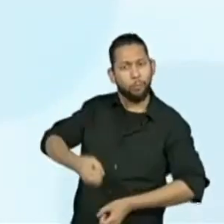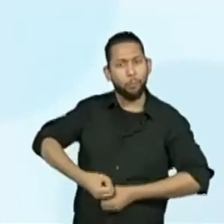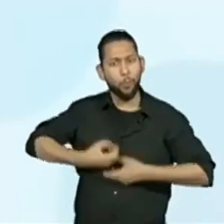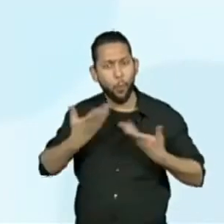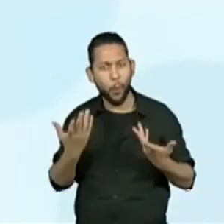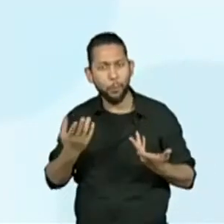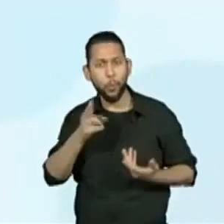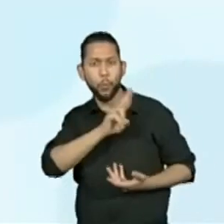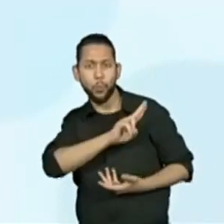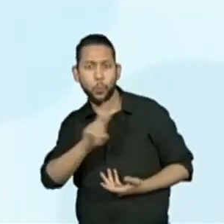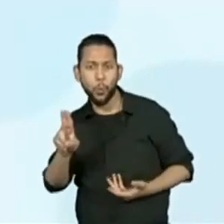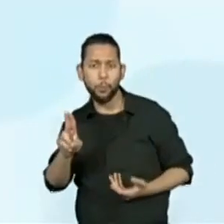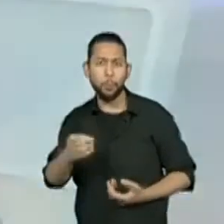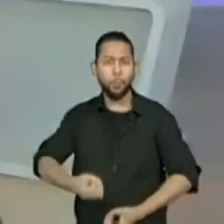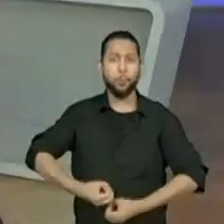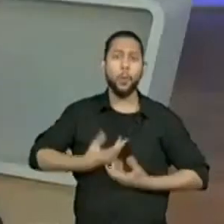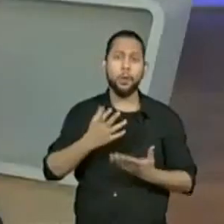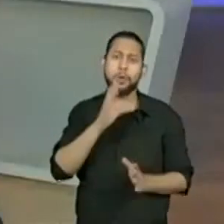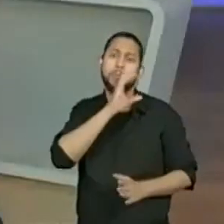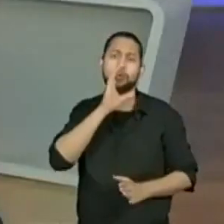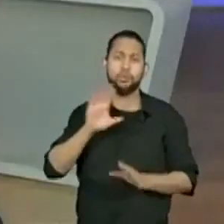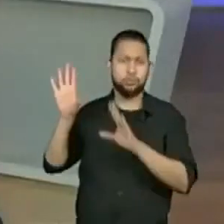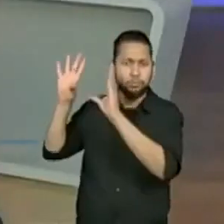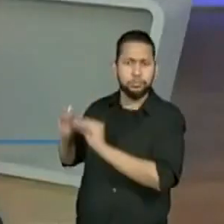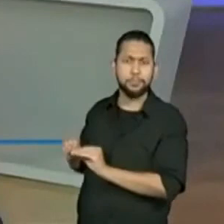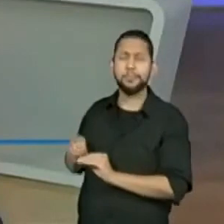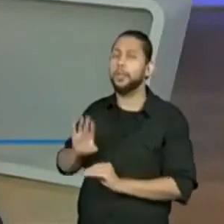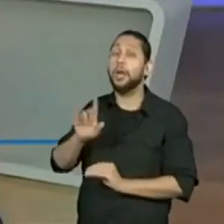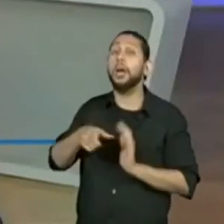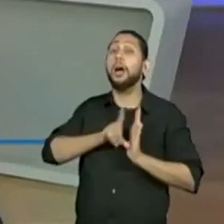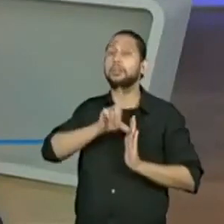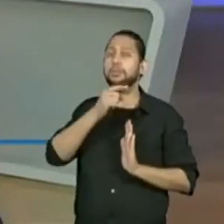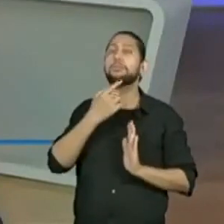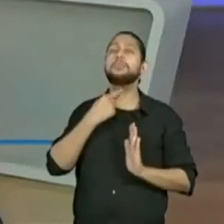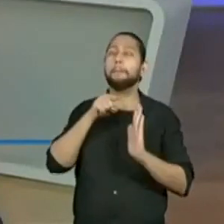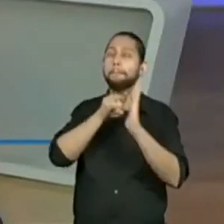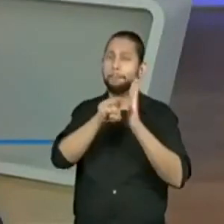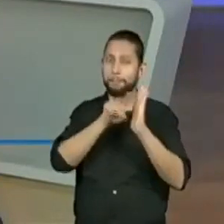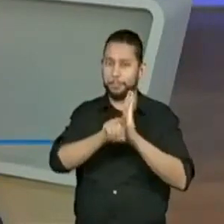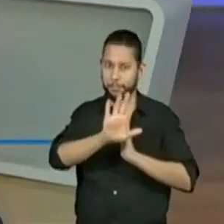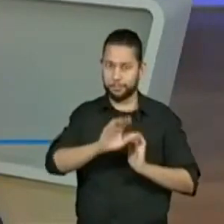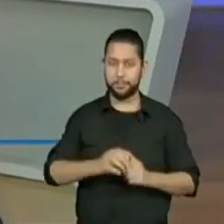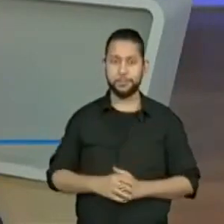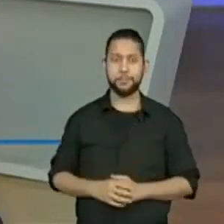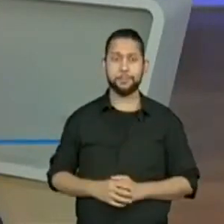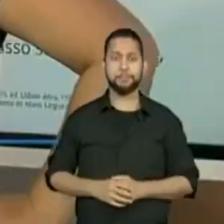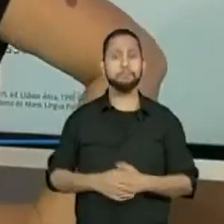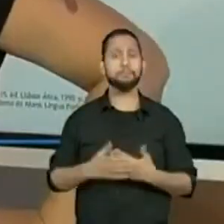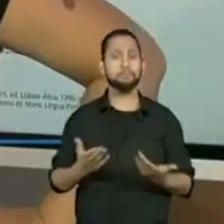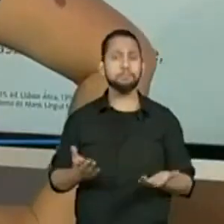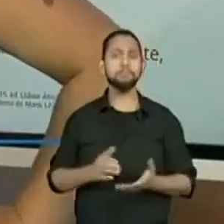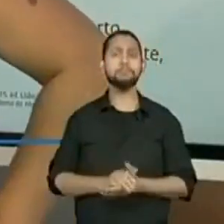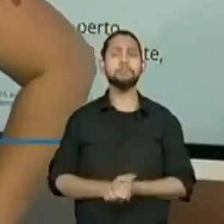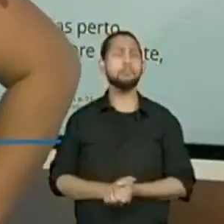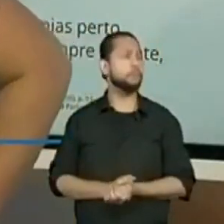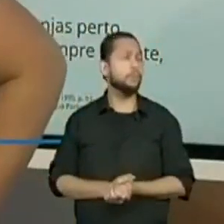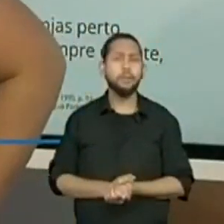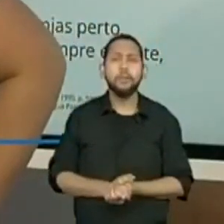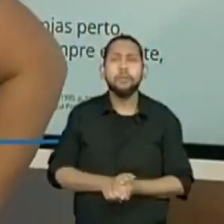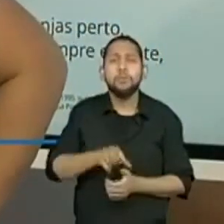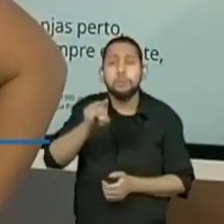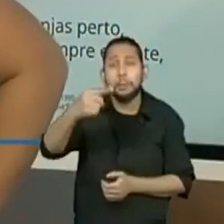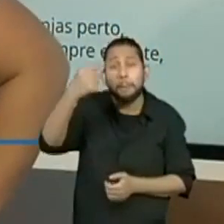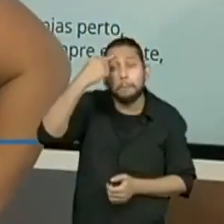Espera só um pouquinho que eu me antecipei. Pedi para tirar um pouquinho até. Deixa eu fazer uma pergunta primeiro, antes de a gente ler. O que é que